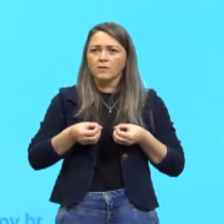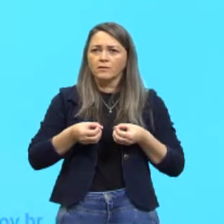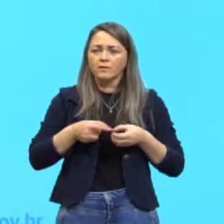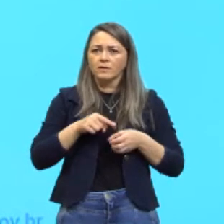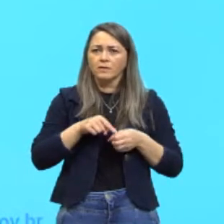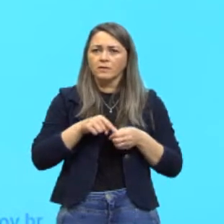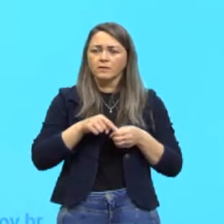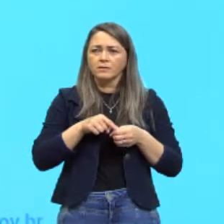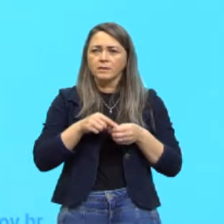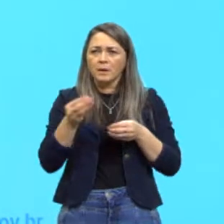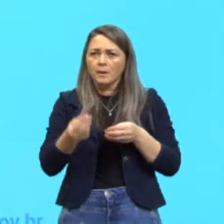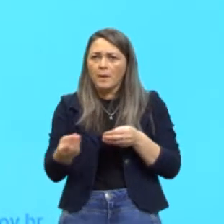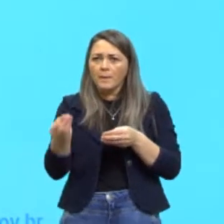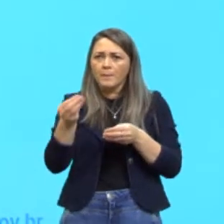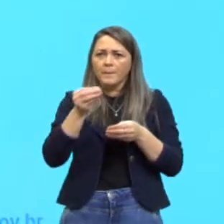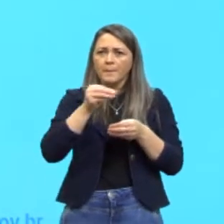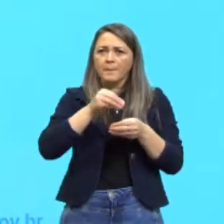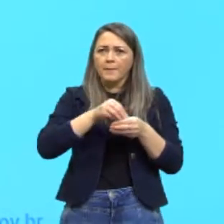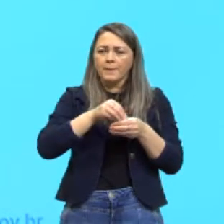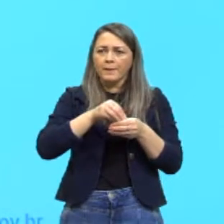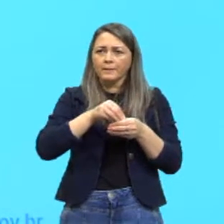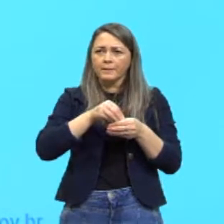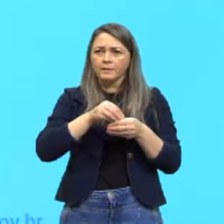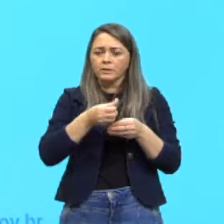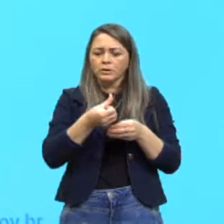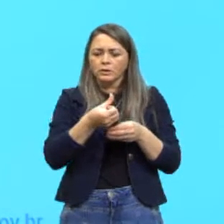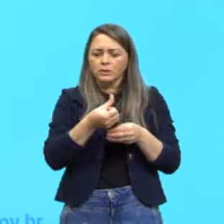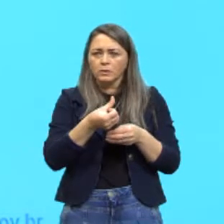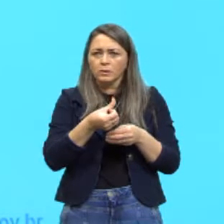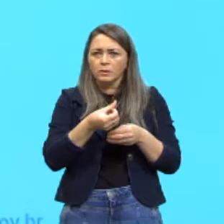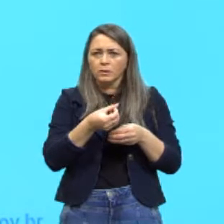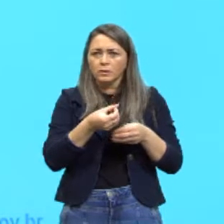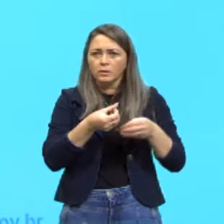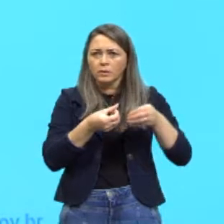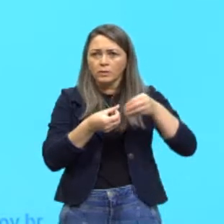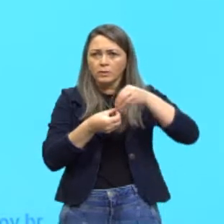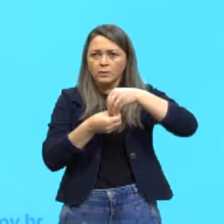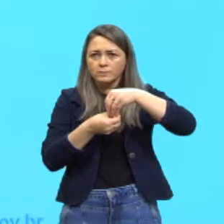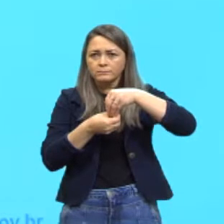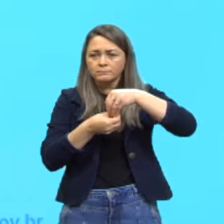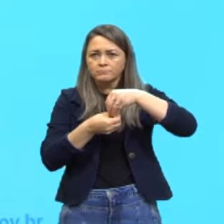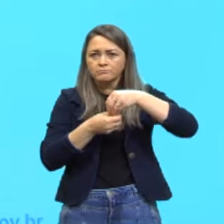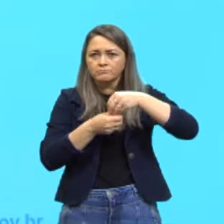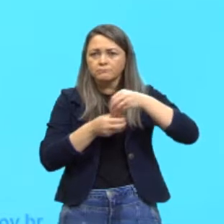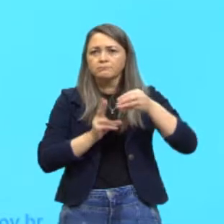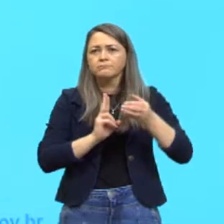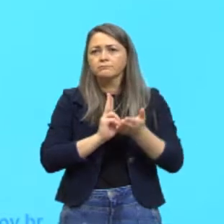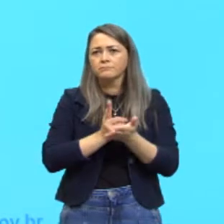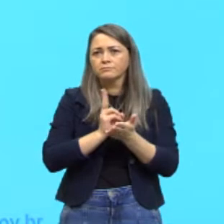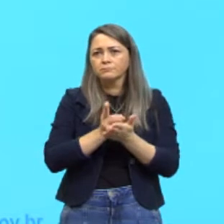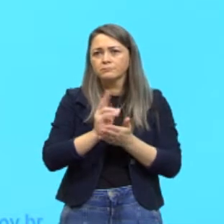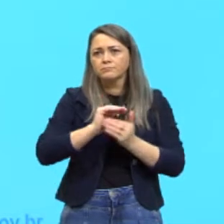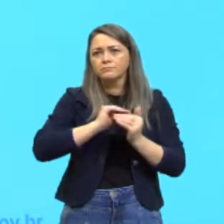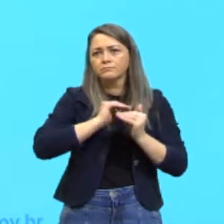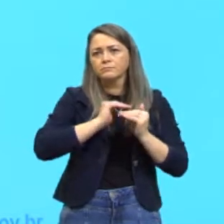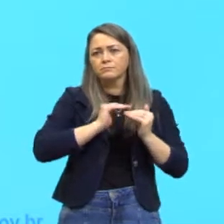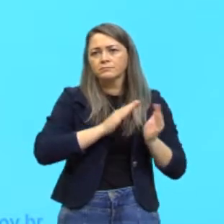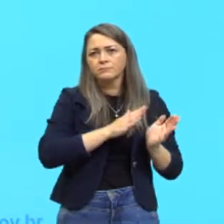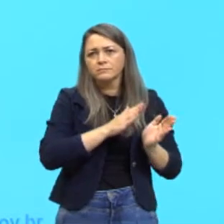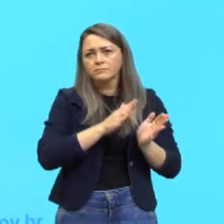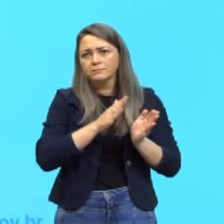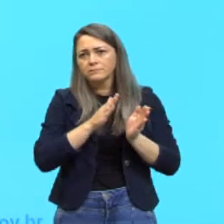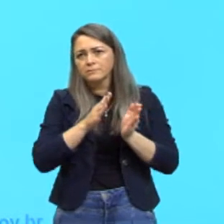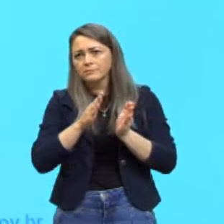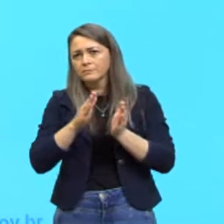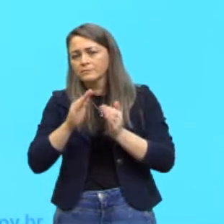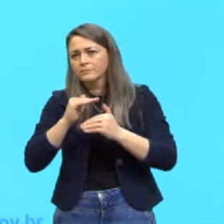então, implantado em um embrião para daí continuar o seu desenvolvimento. É como